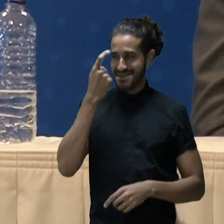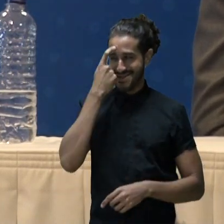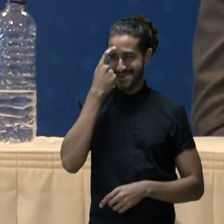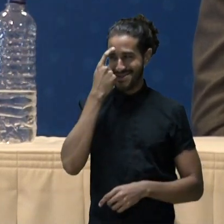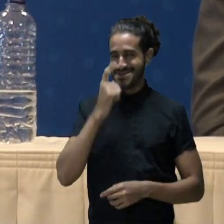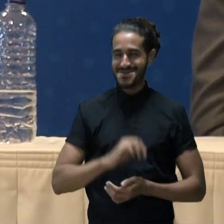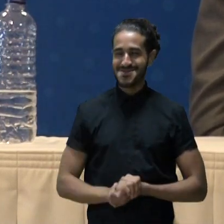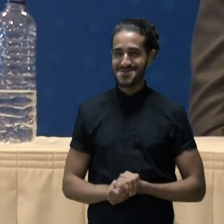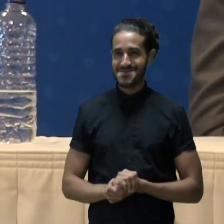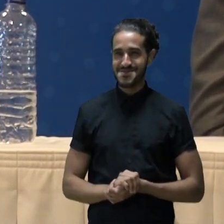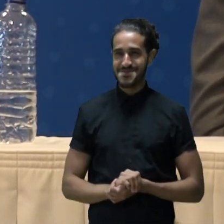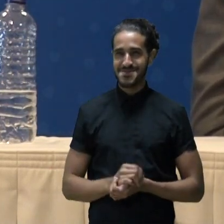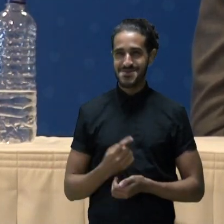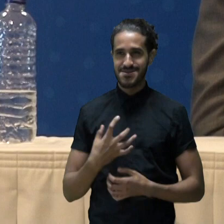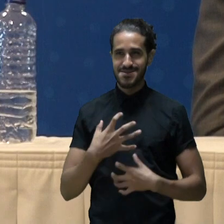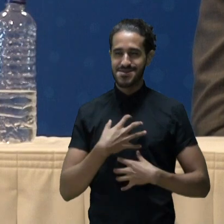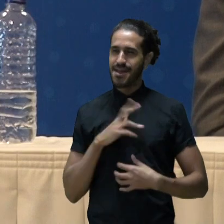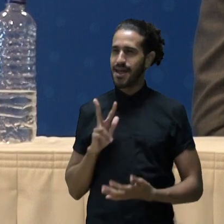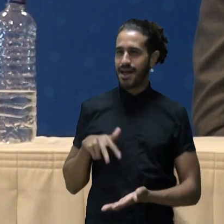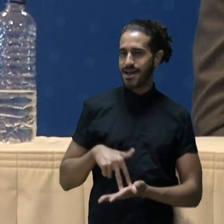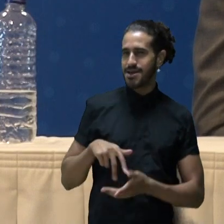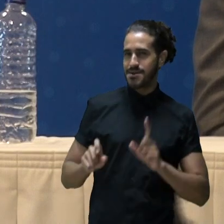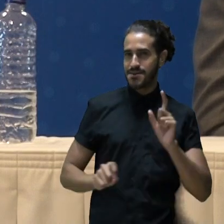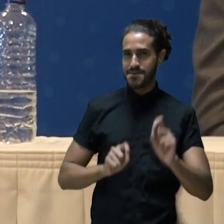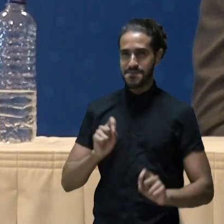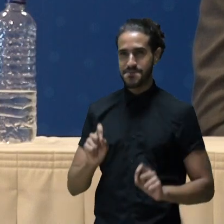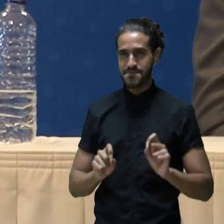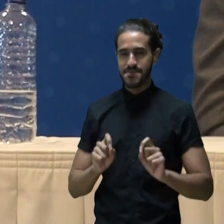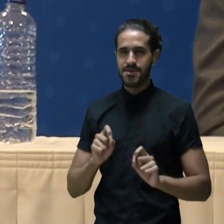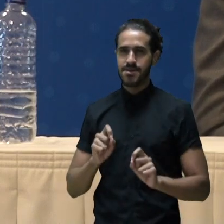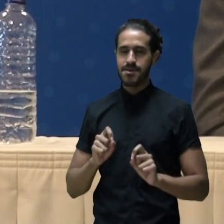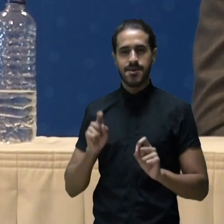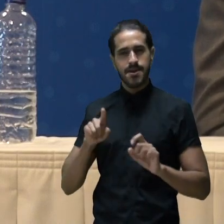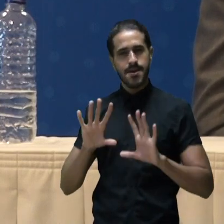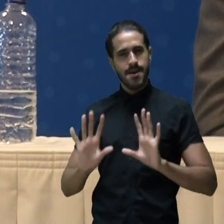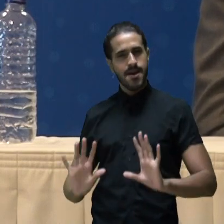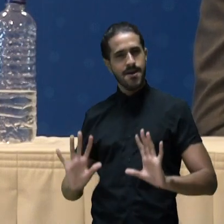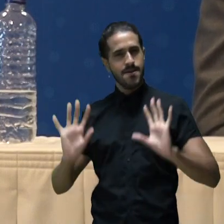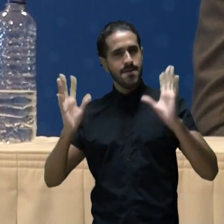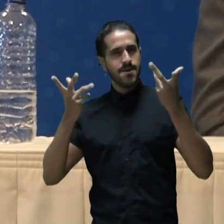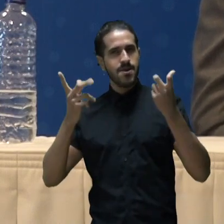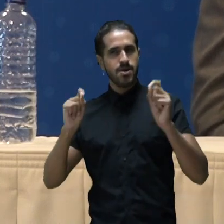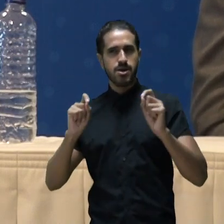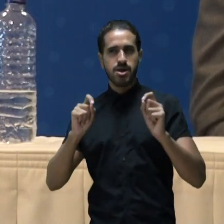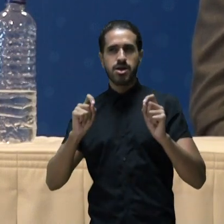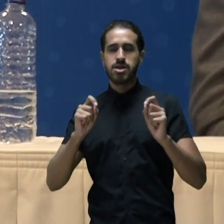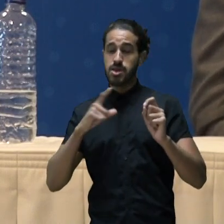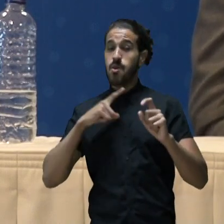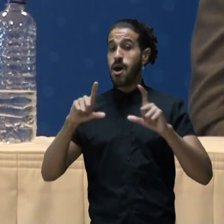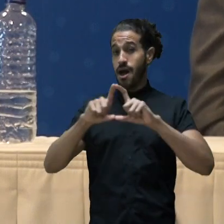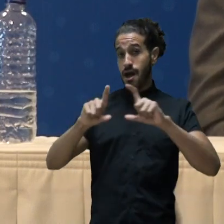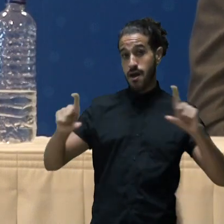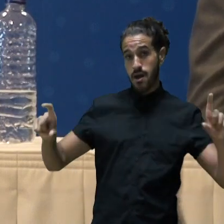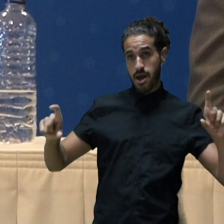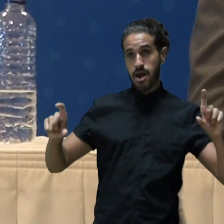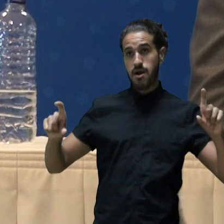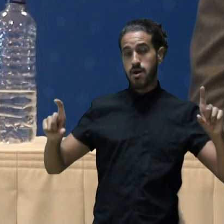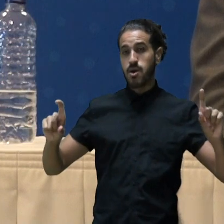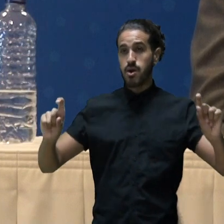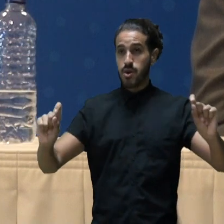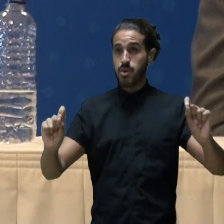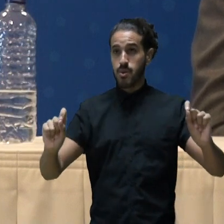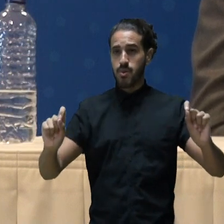resumir aqui a nossa cerimônia. Uma ideia. Tem uma frase, um